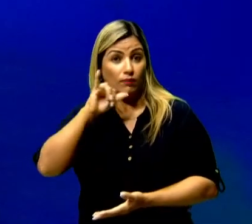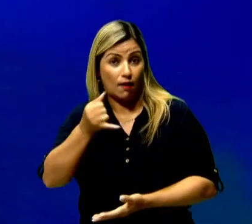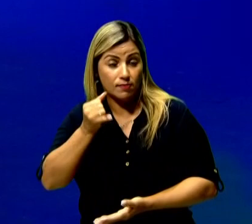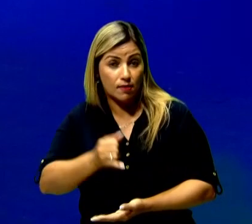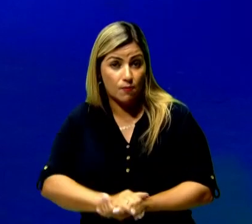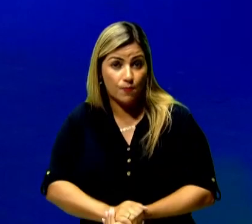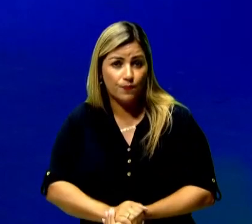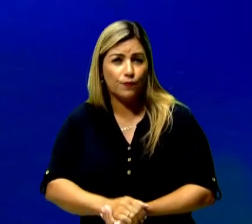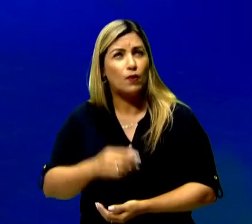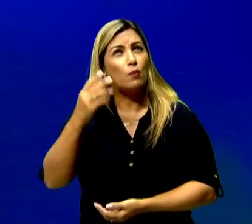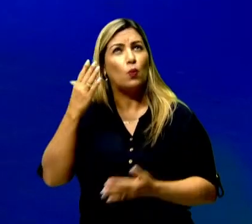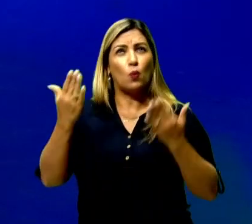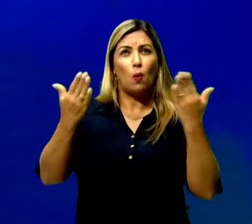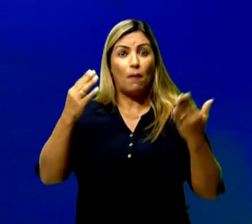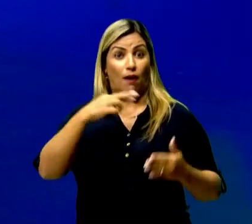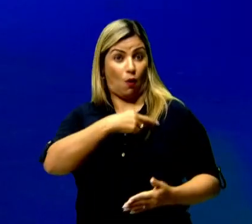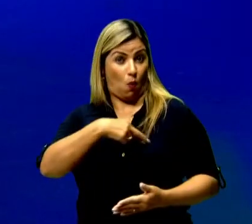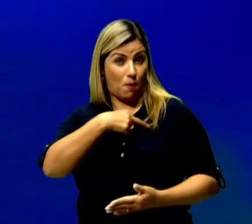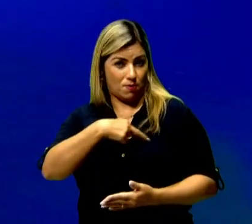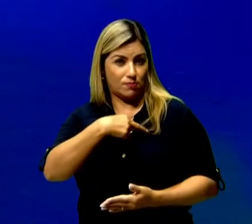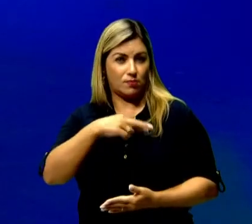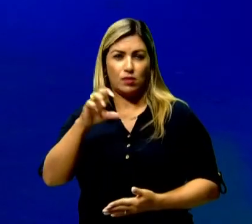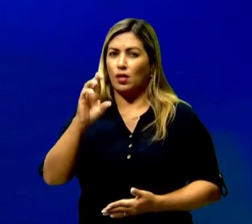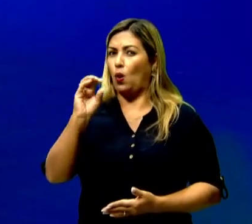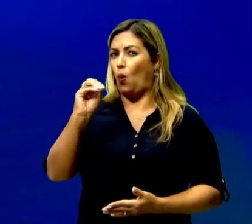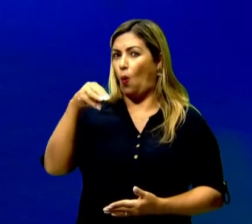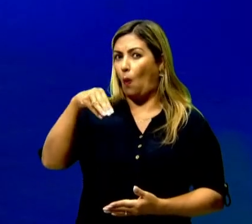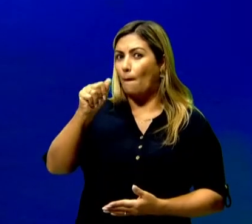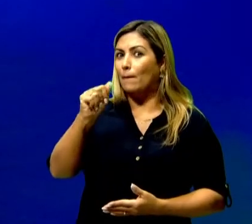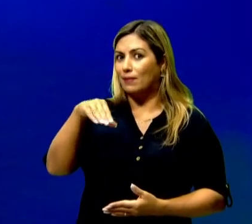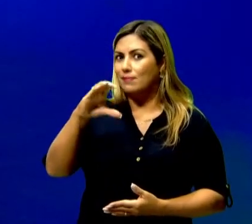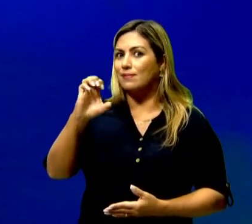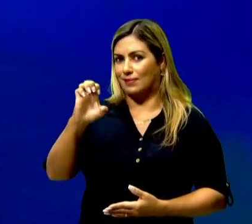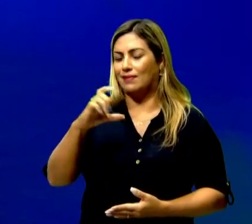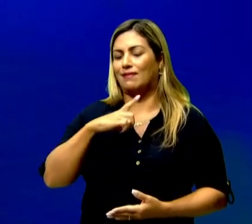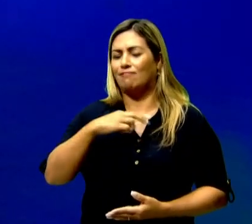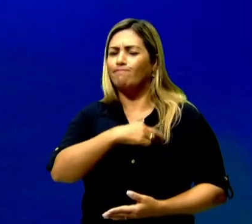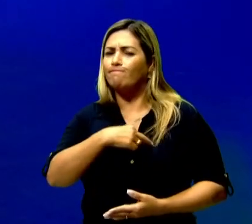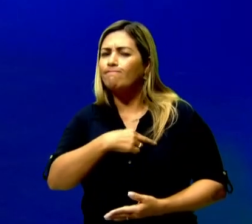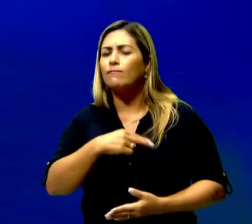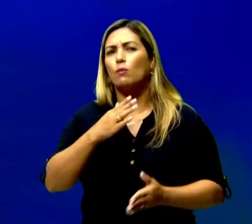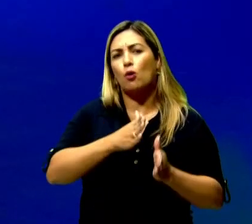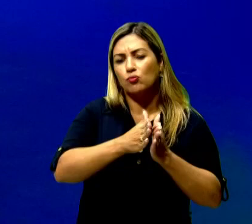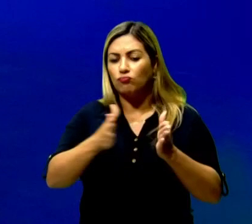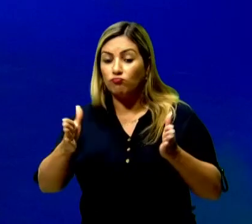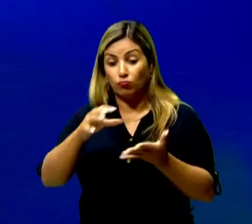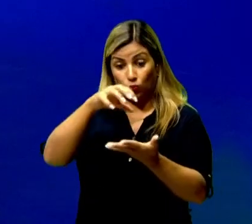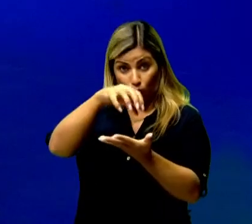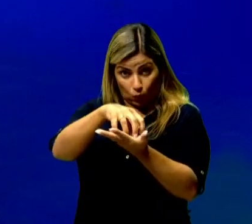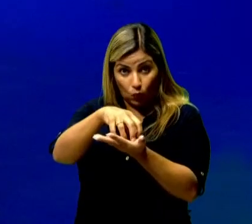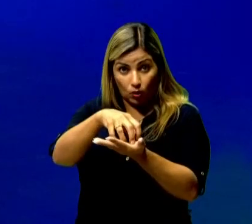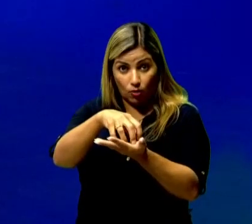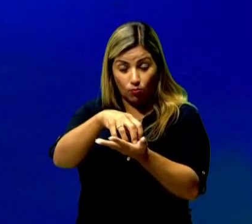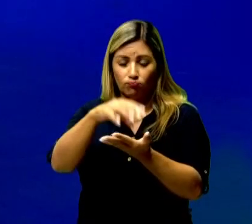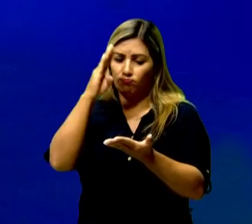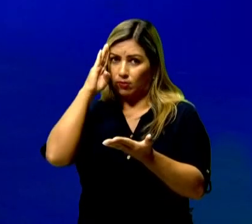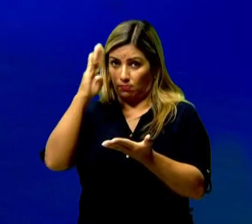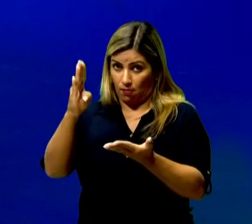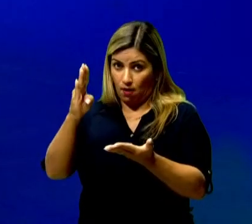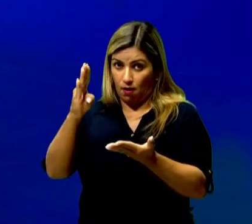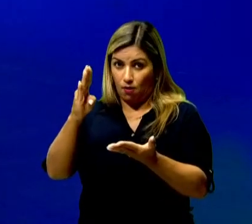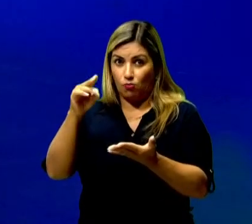Vamos comparar com o romance, que vocês já conhecem. No romance, eu posso traçar um núcleo principal